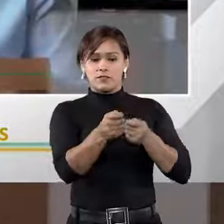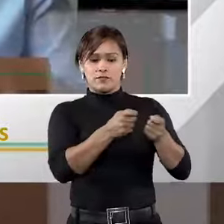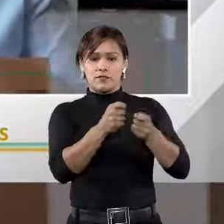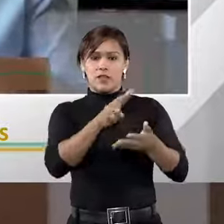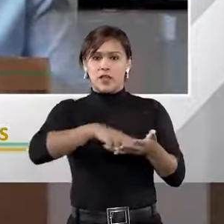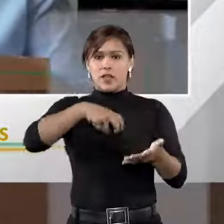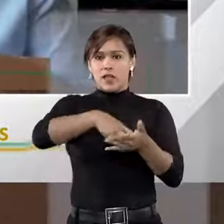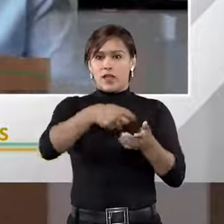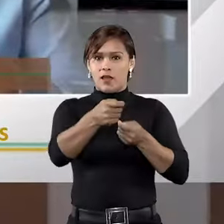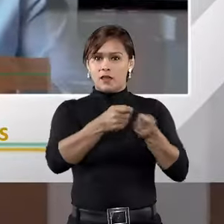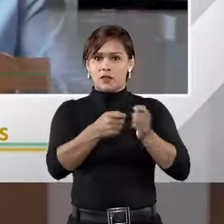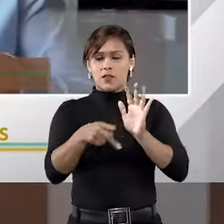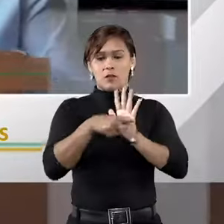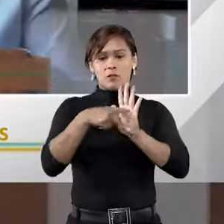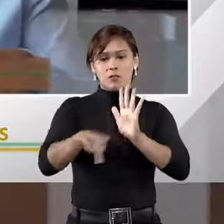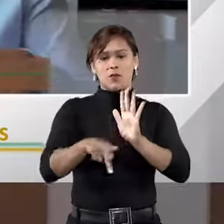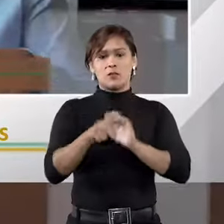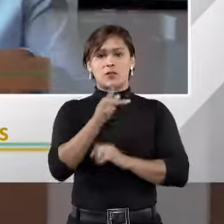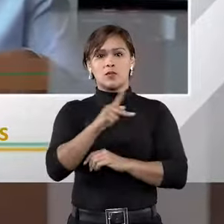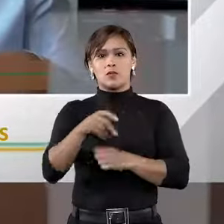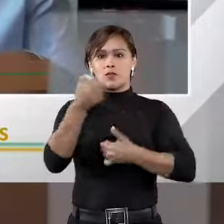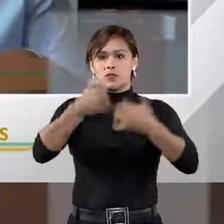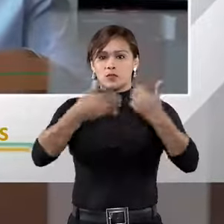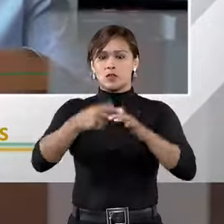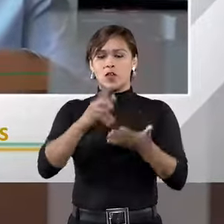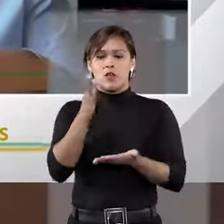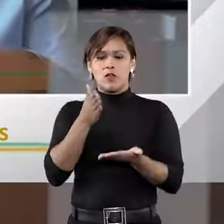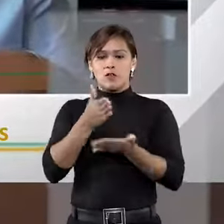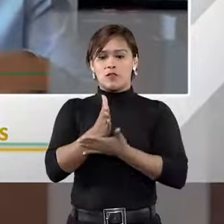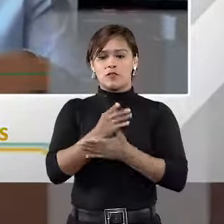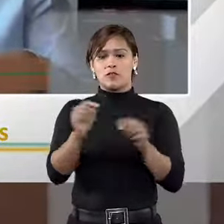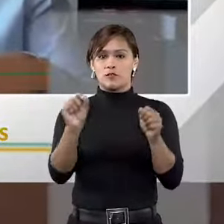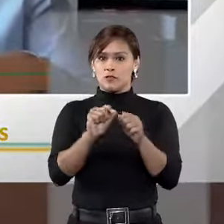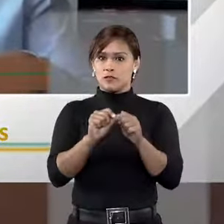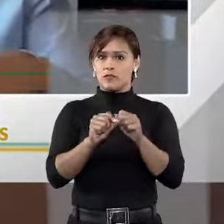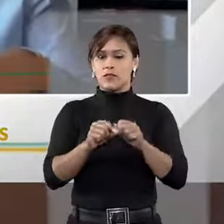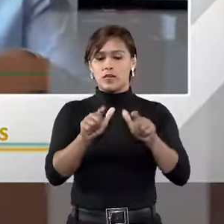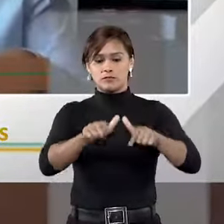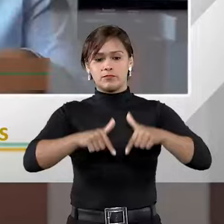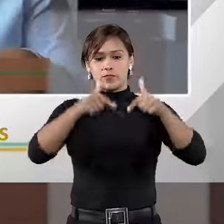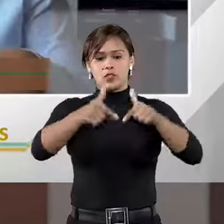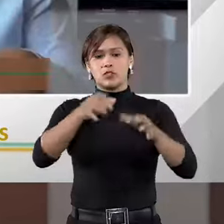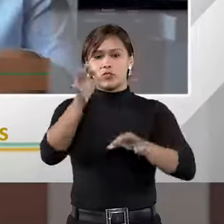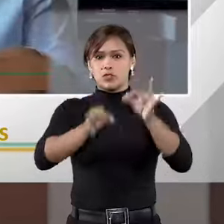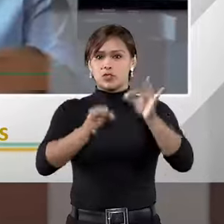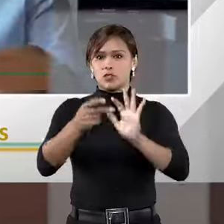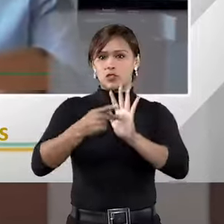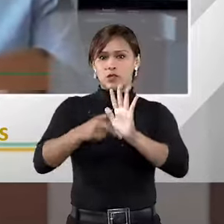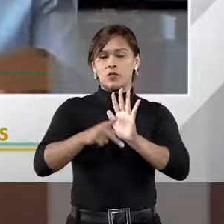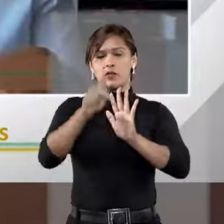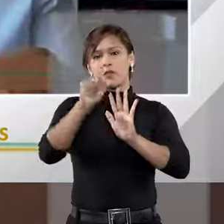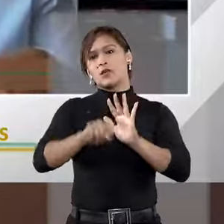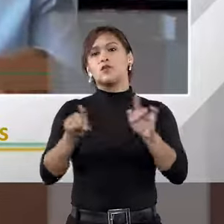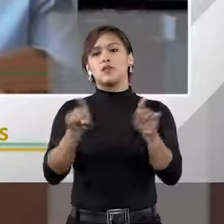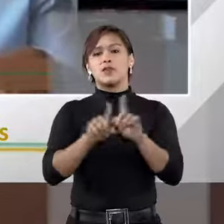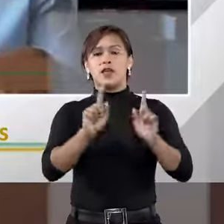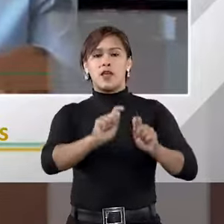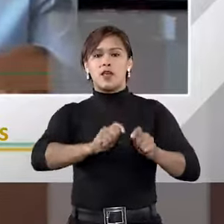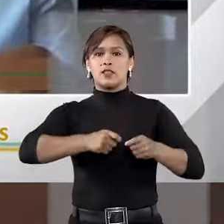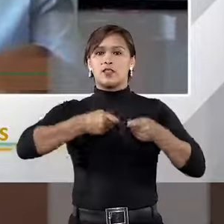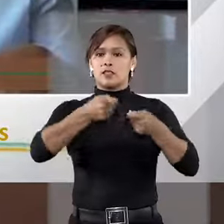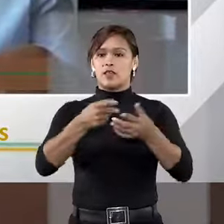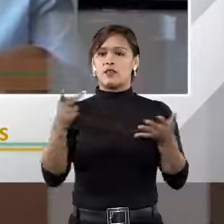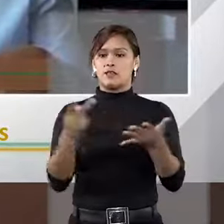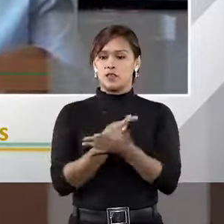sentença arbitral. como o Tadamini falou, você executa a sentença arbitral como título executivo judicial. Nessa defesa,